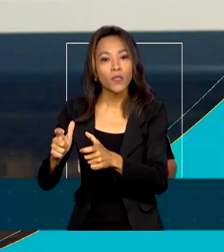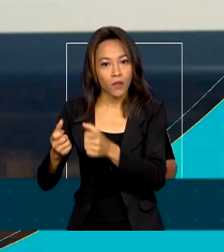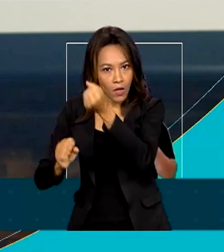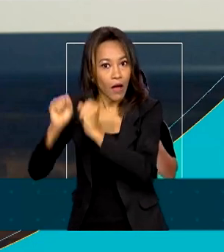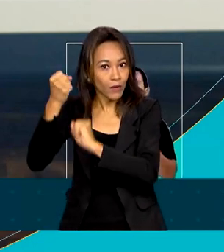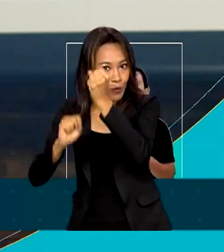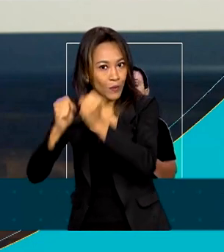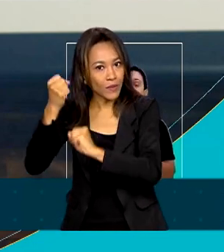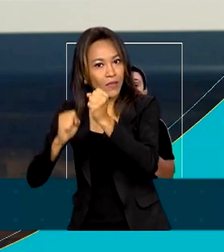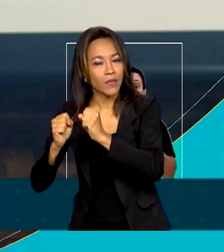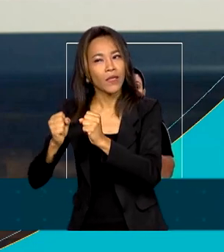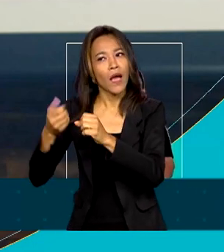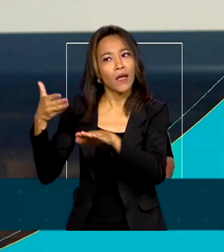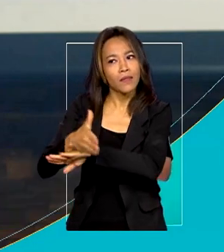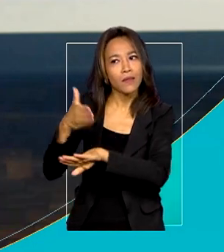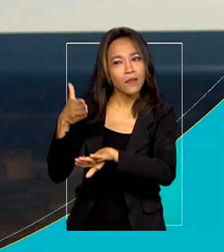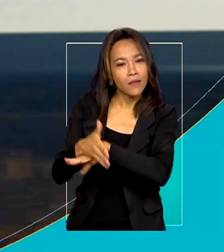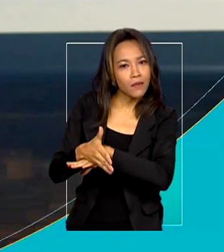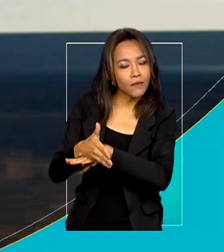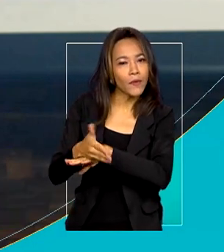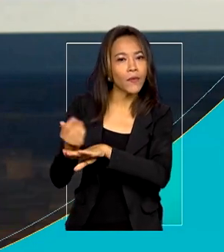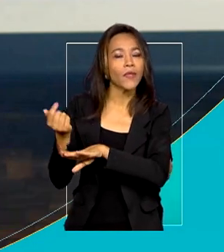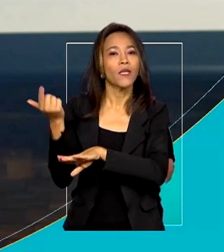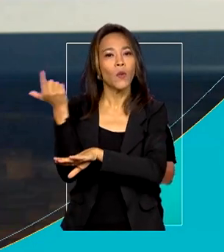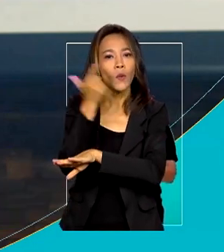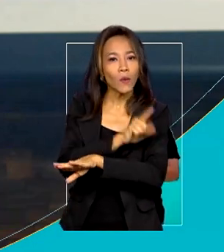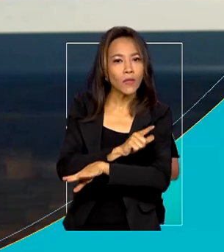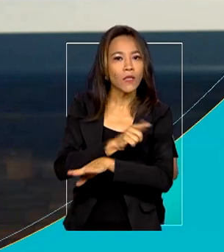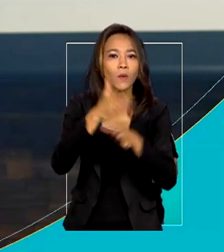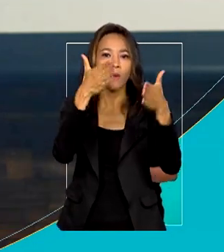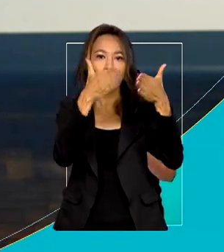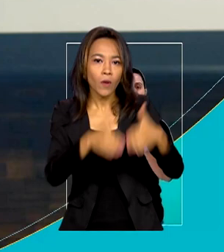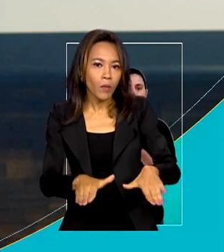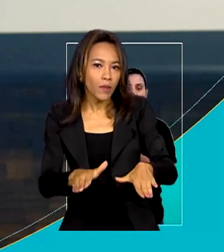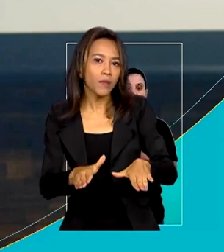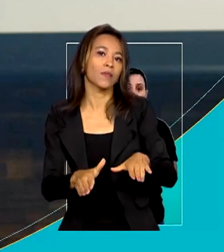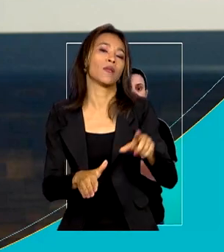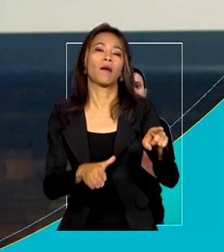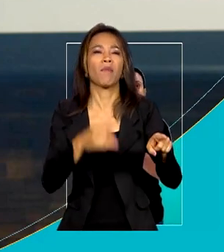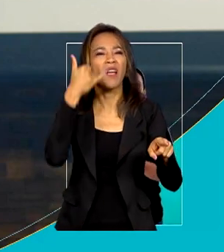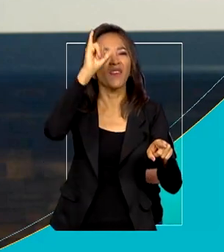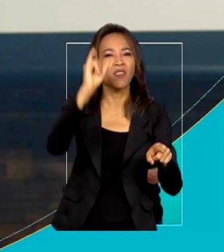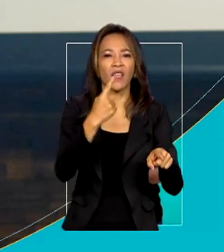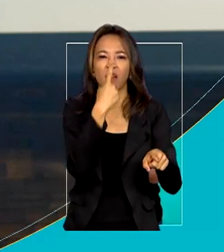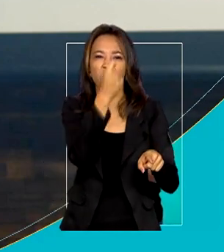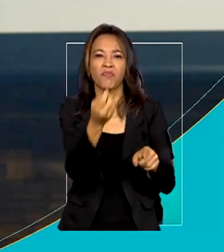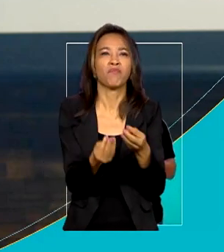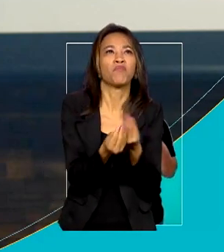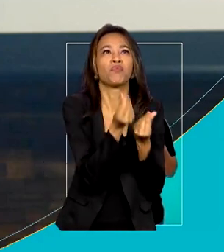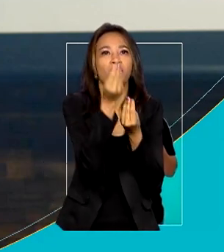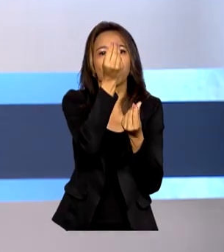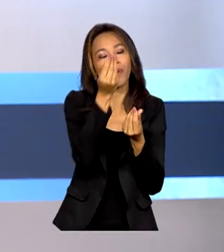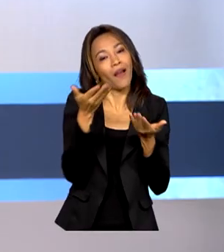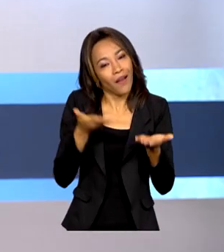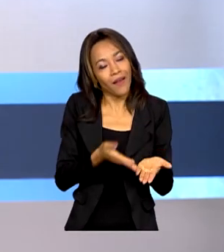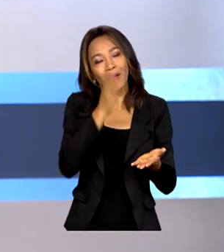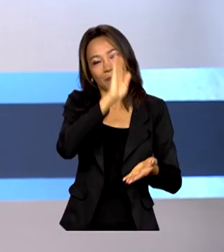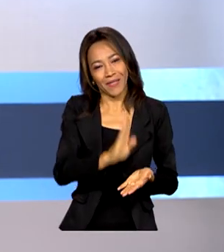acessível e consigo compensar as emissões de carbono? Aí é o Brasil.